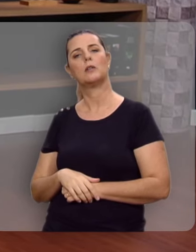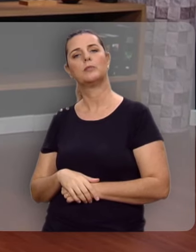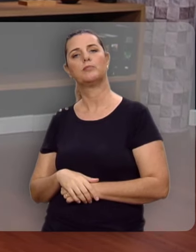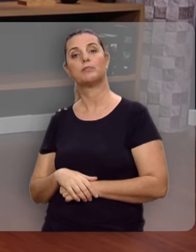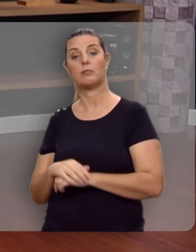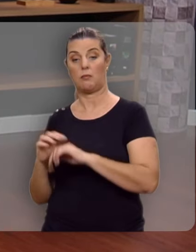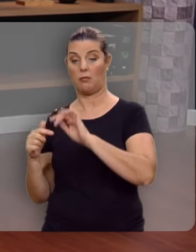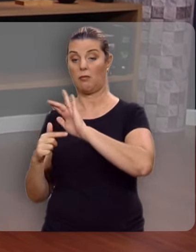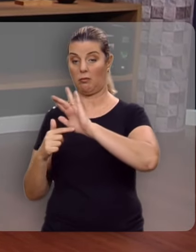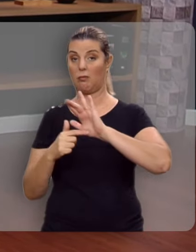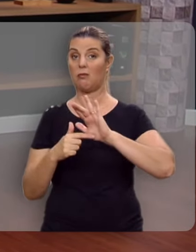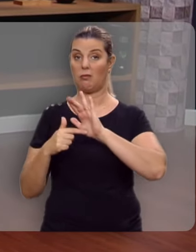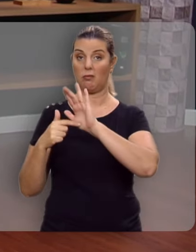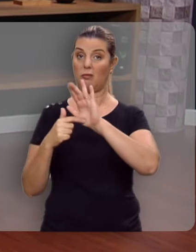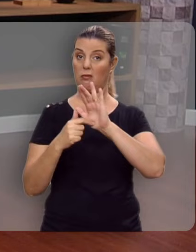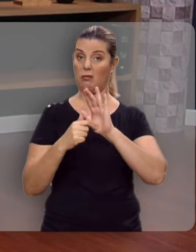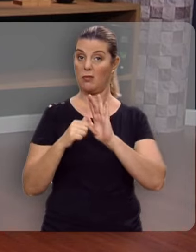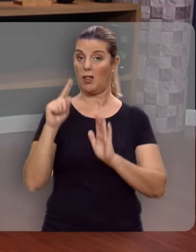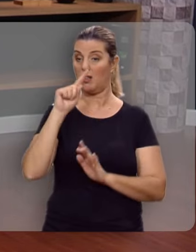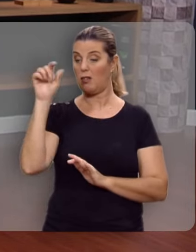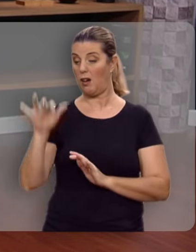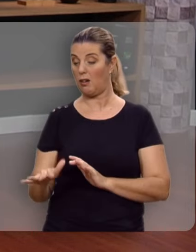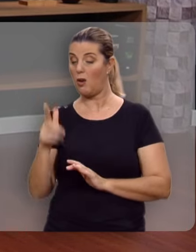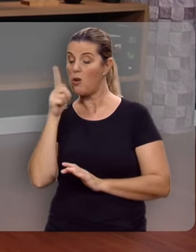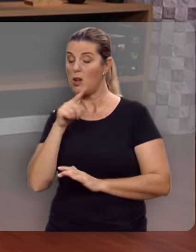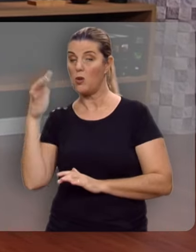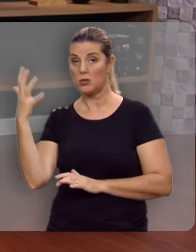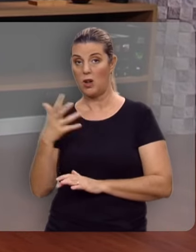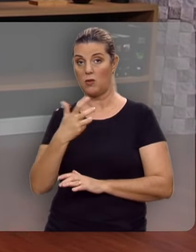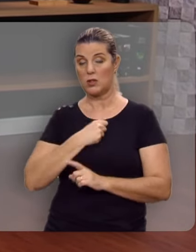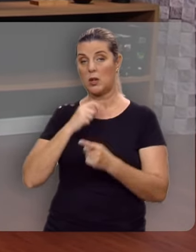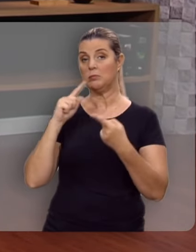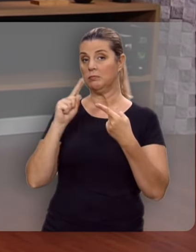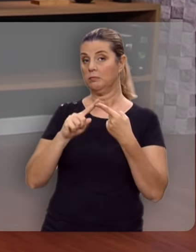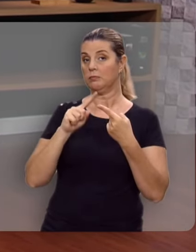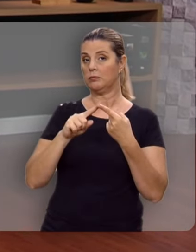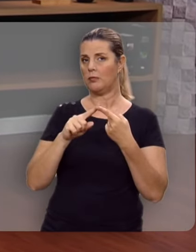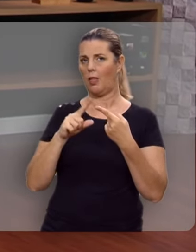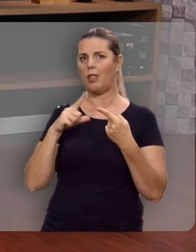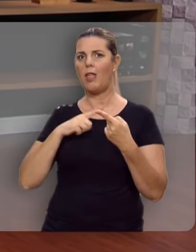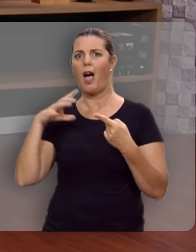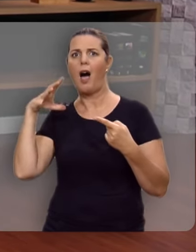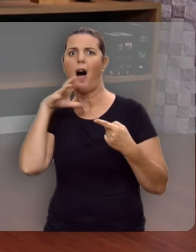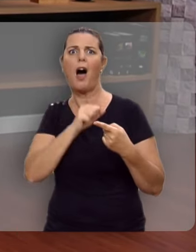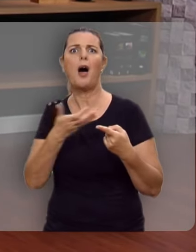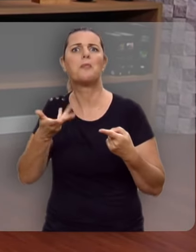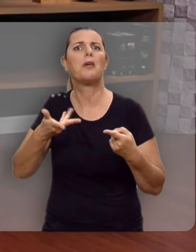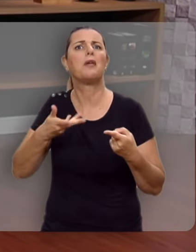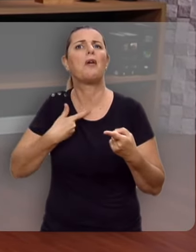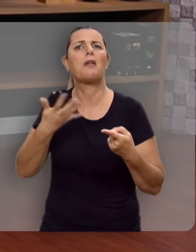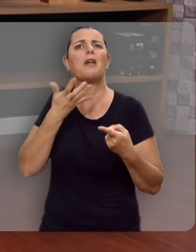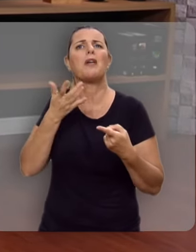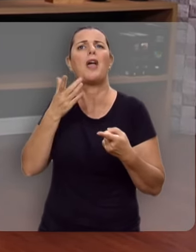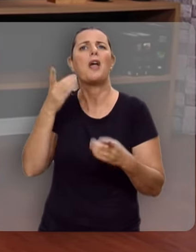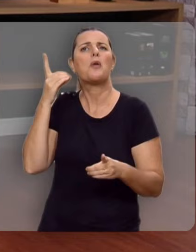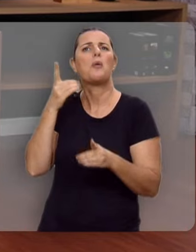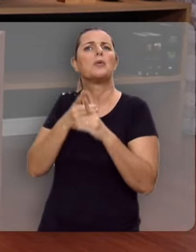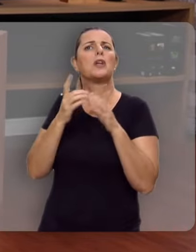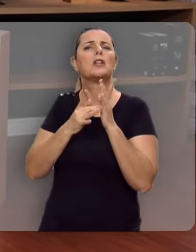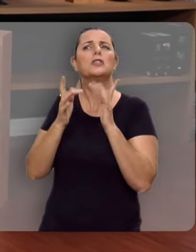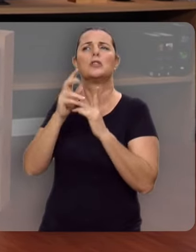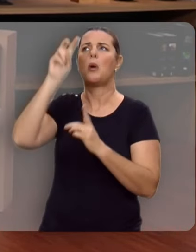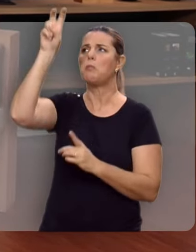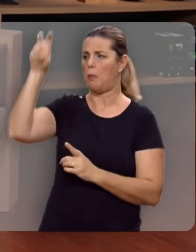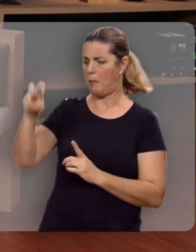As evidências de que Isaqueu foi um homem salvo, primeiro, é que ele teve pressa para encontrar-se com Jesus, ele desceu a